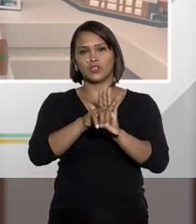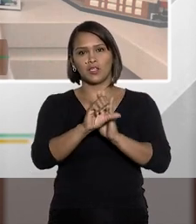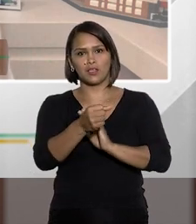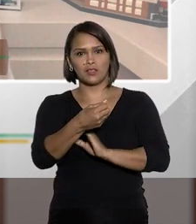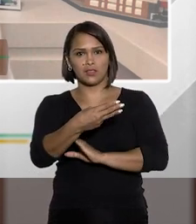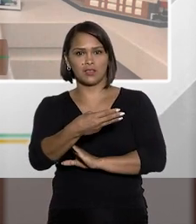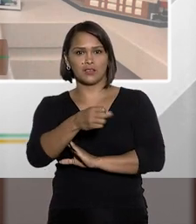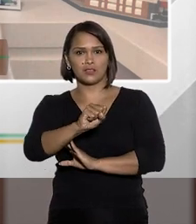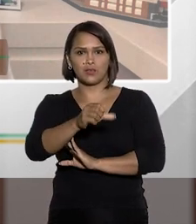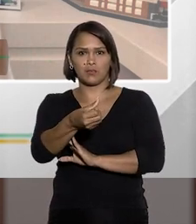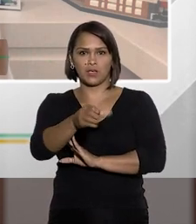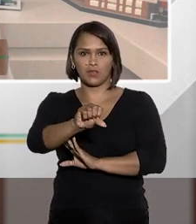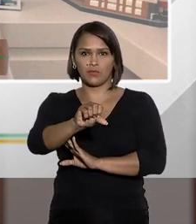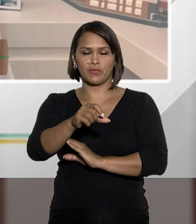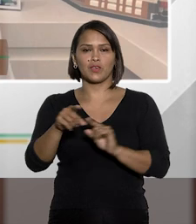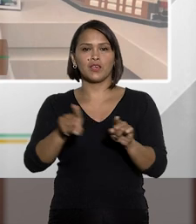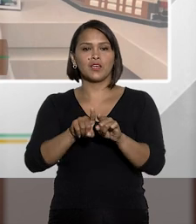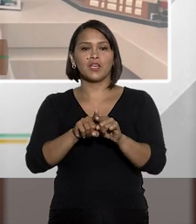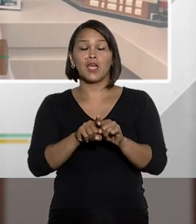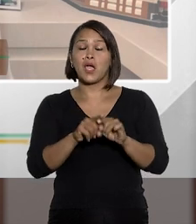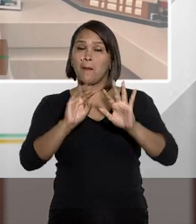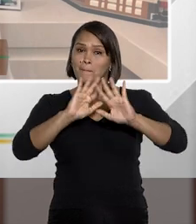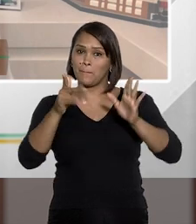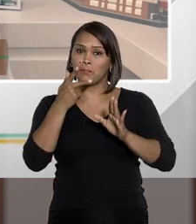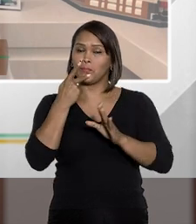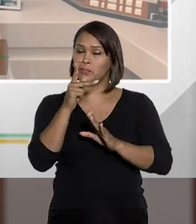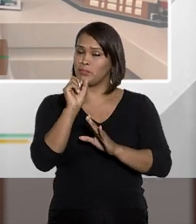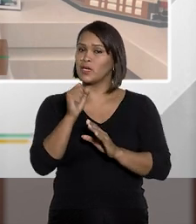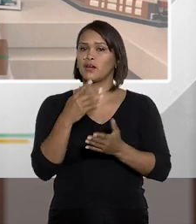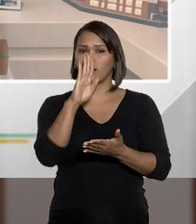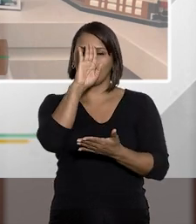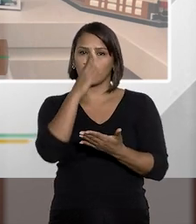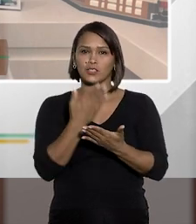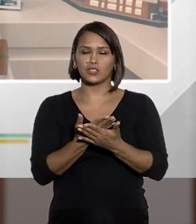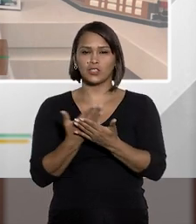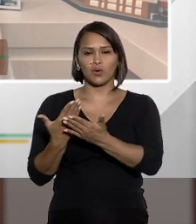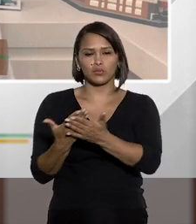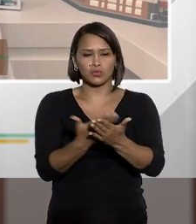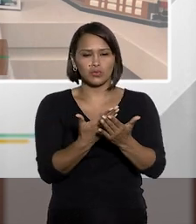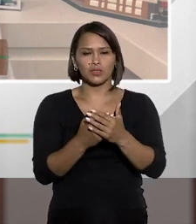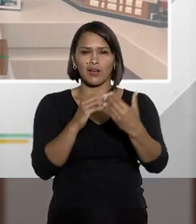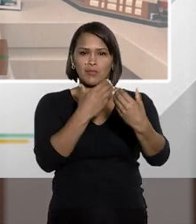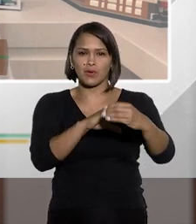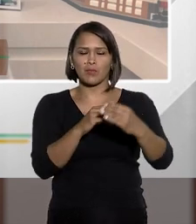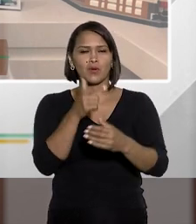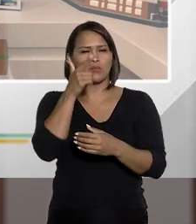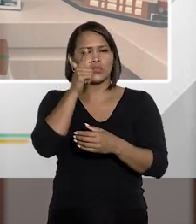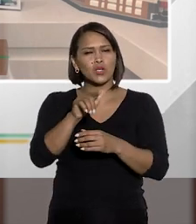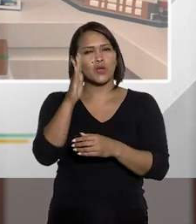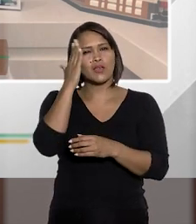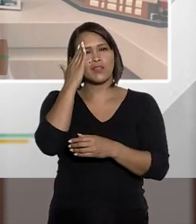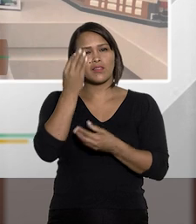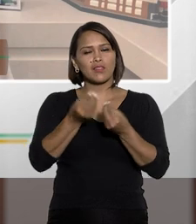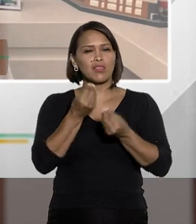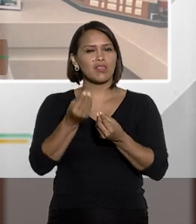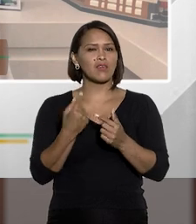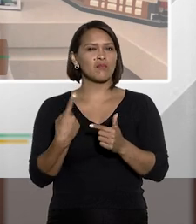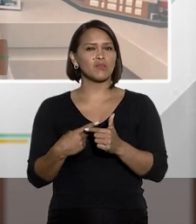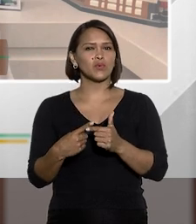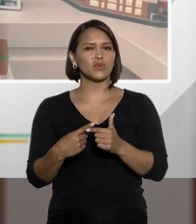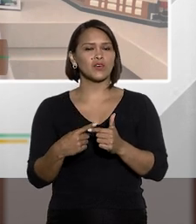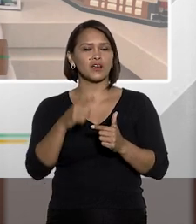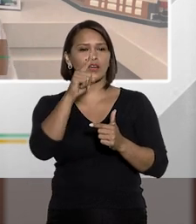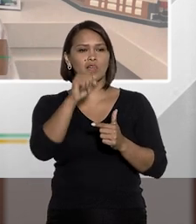hoje na 13869. Por incrível que pareça, Fátima, e eu lembro quando eu estudava para concurso, eu não conseguia entender, né